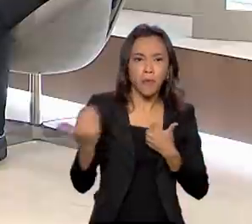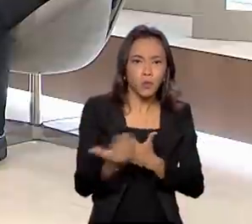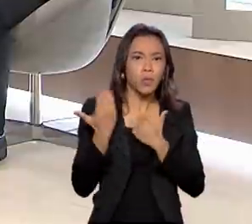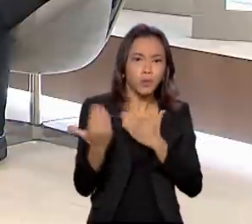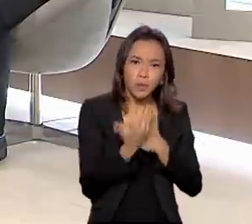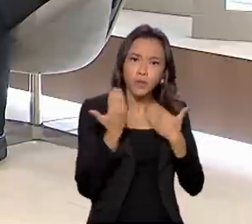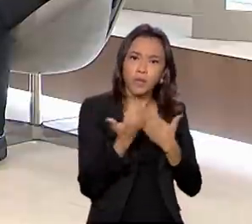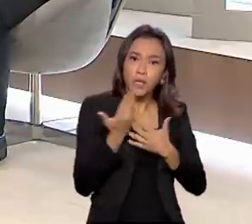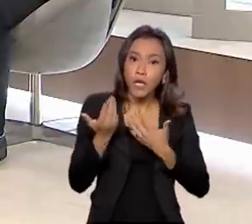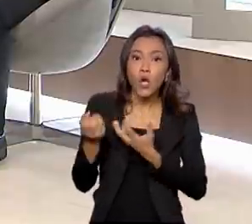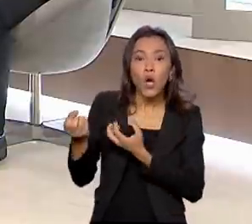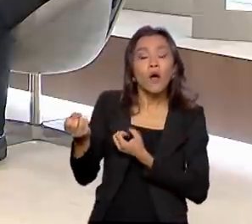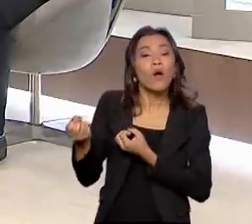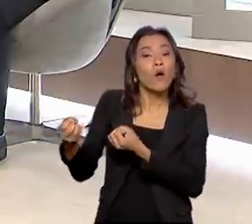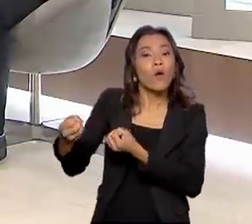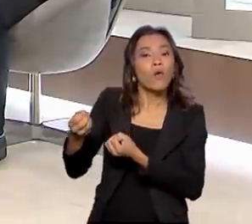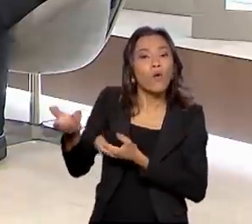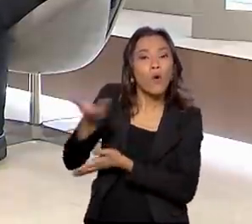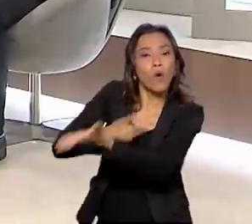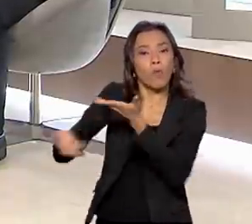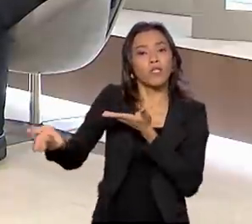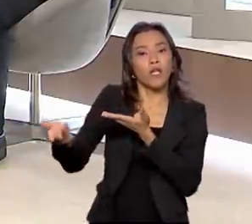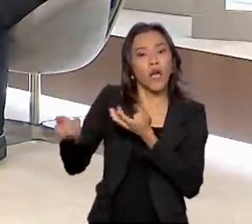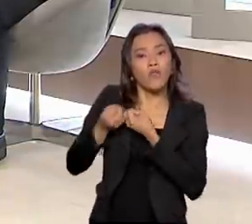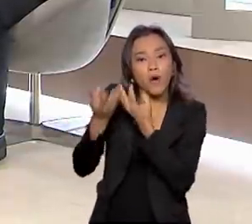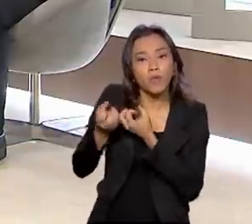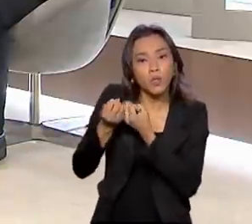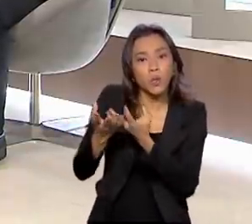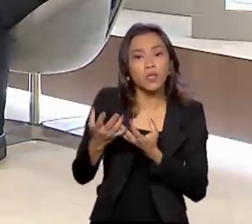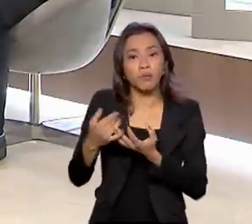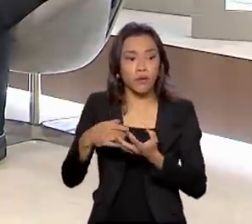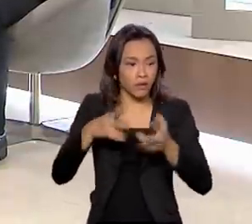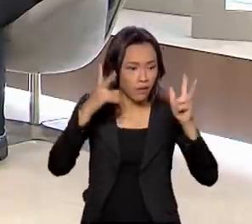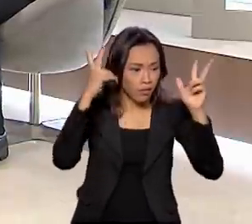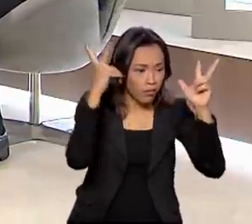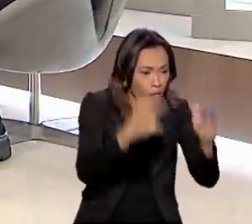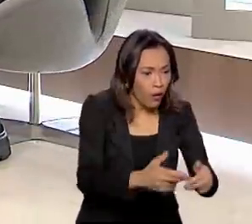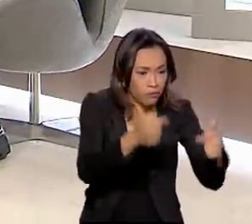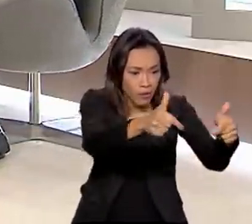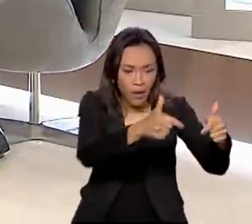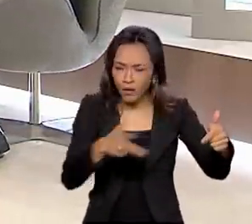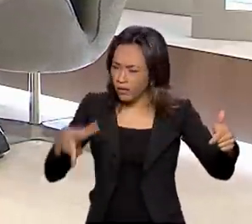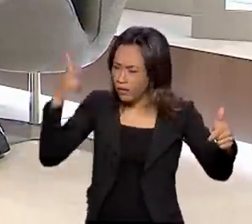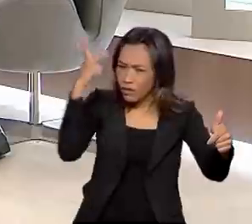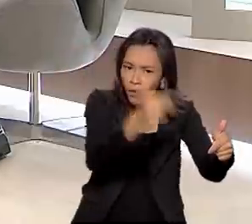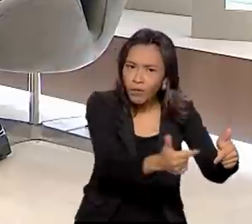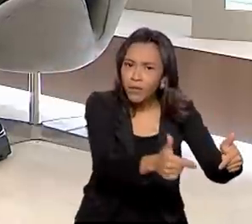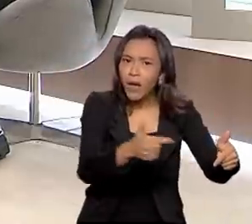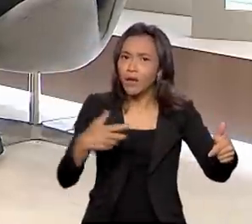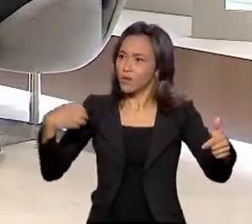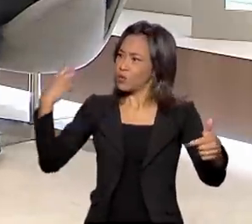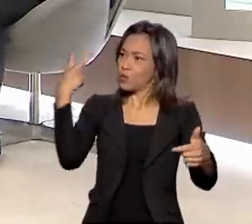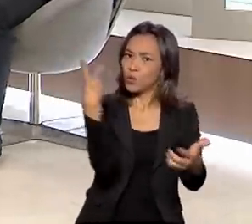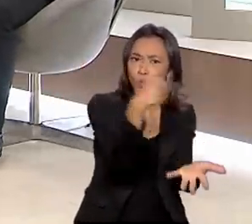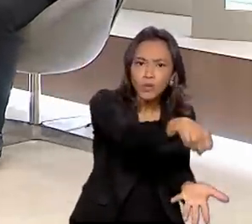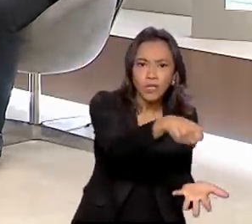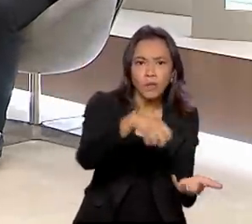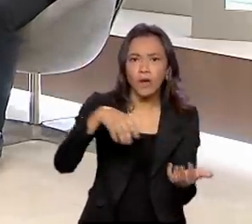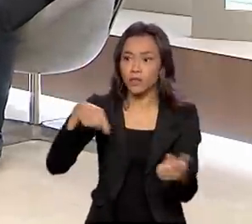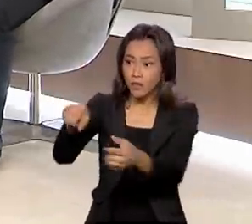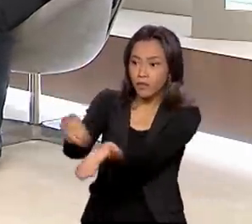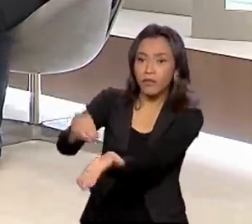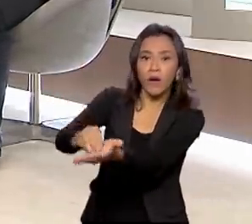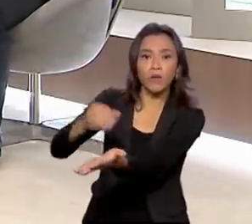compartilhar informações para evitar redundância de ação e que muitas vezes uma família receba duas cestas básicas e outra família que